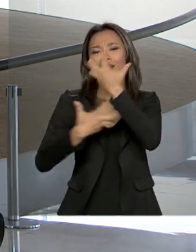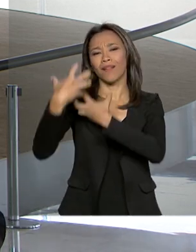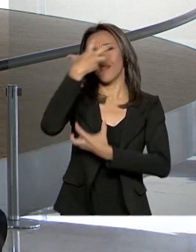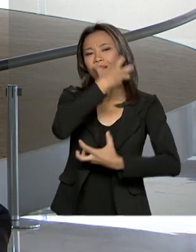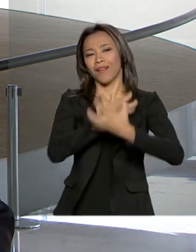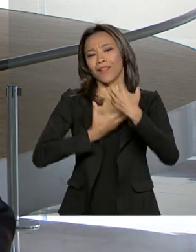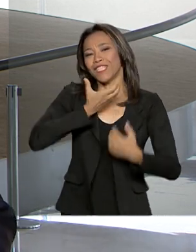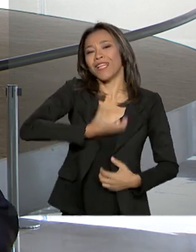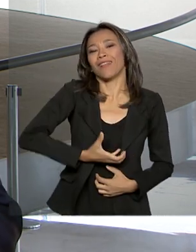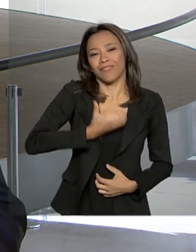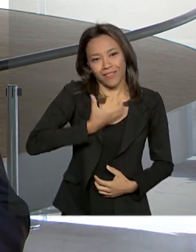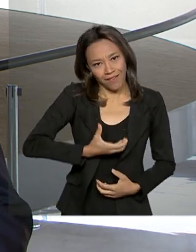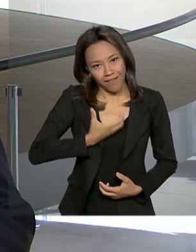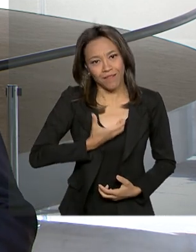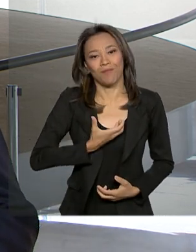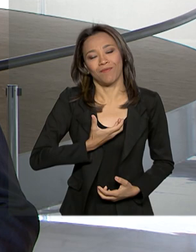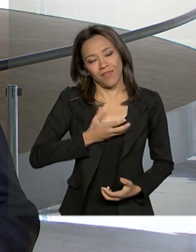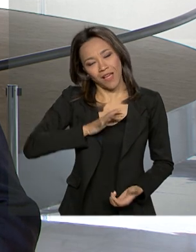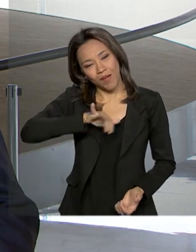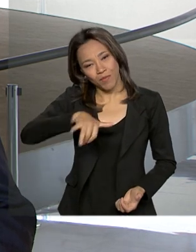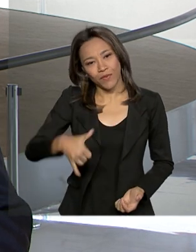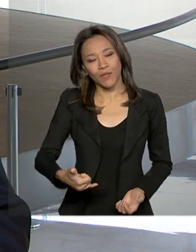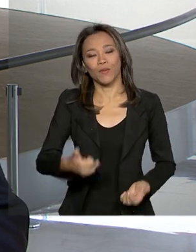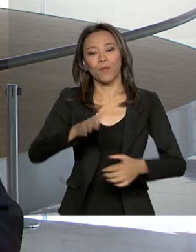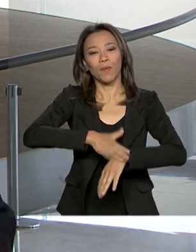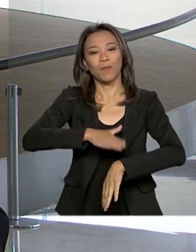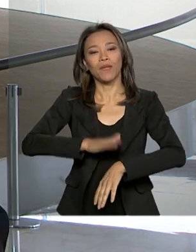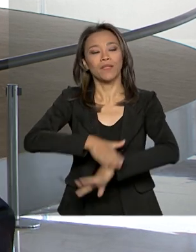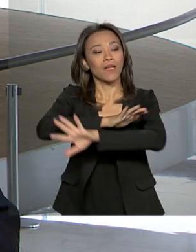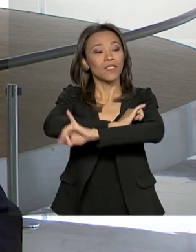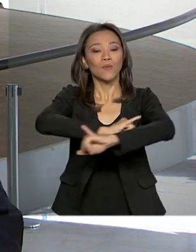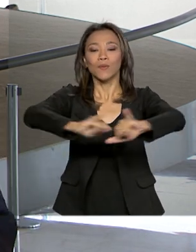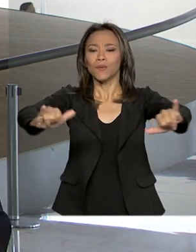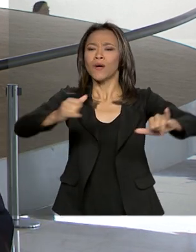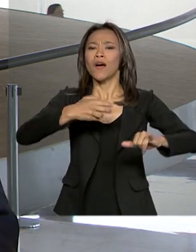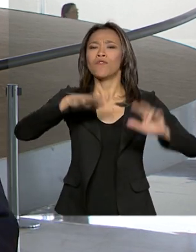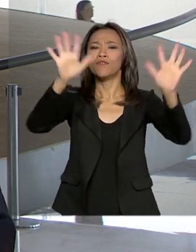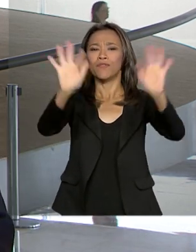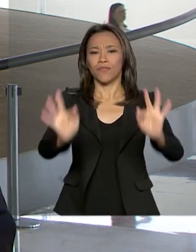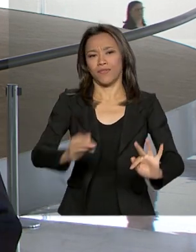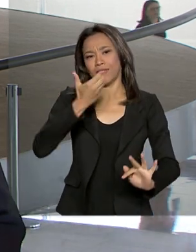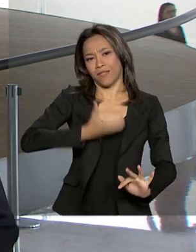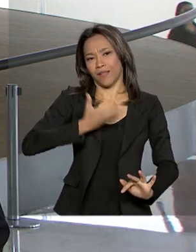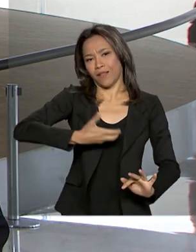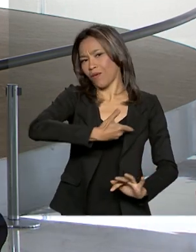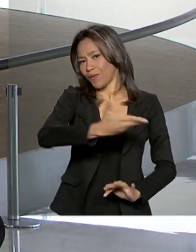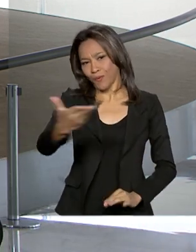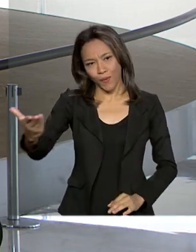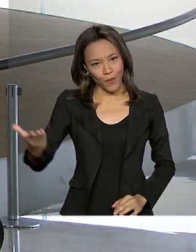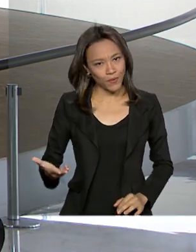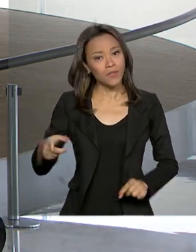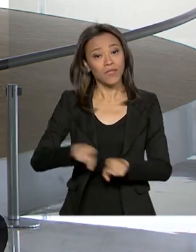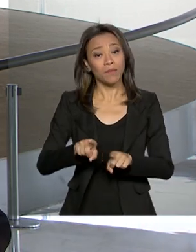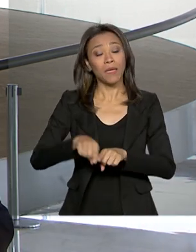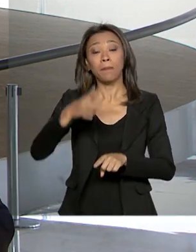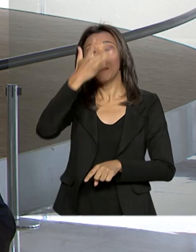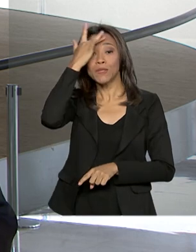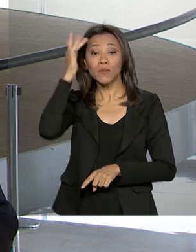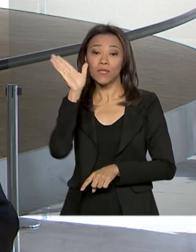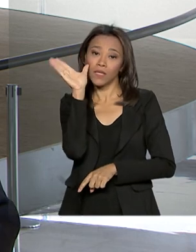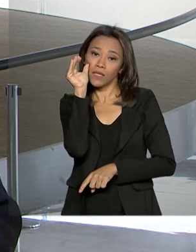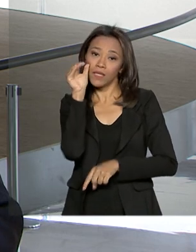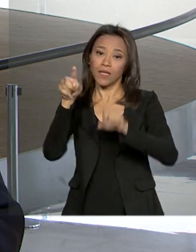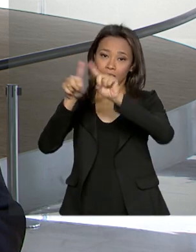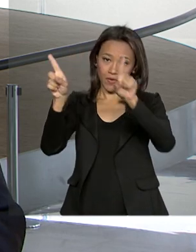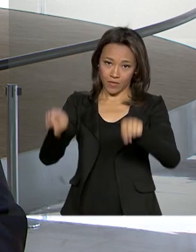E ele aí aproveitou aí o momento para desejar Feliz Natal a toda a população, também aos servidores que acompanhavam este evento. E neste